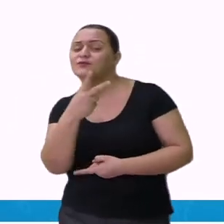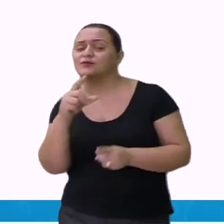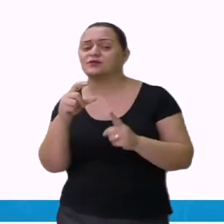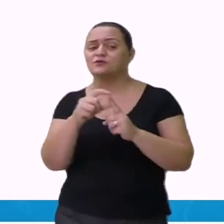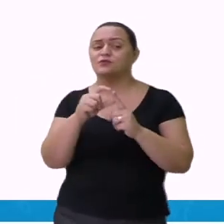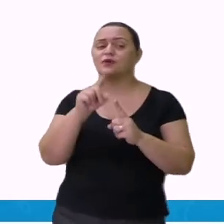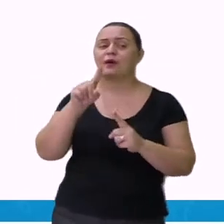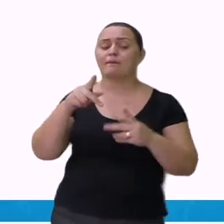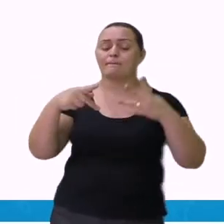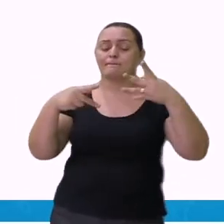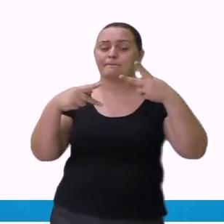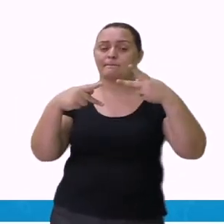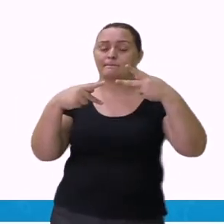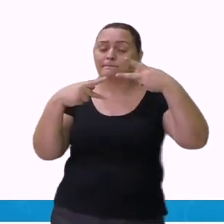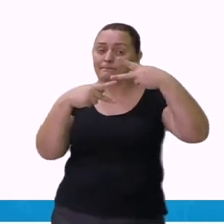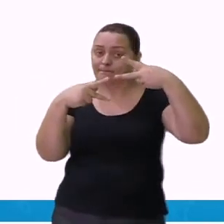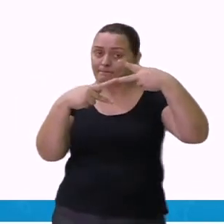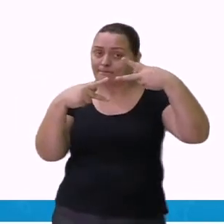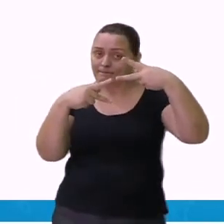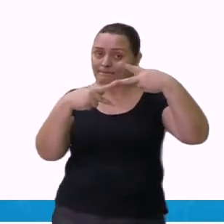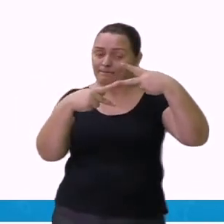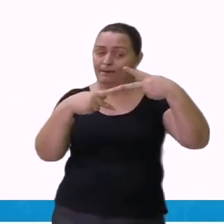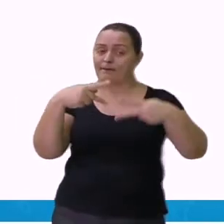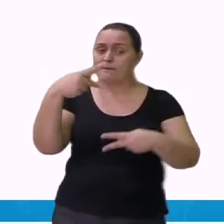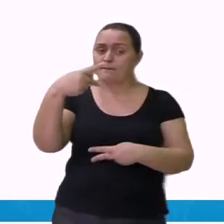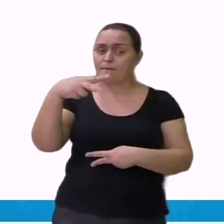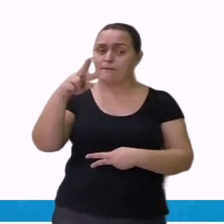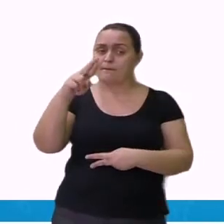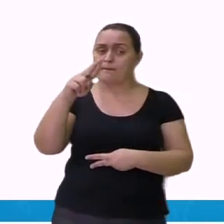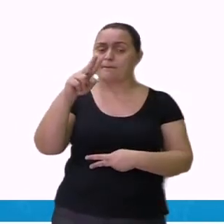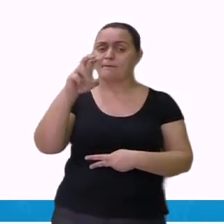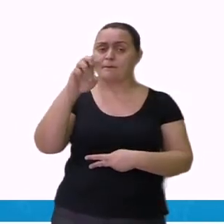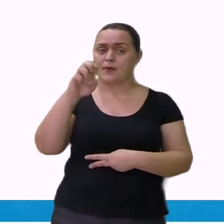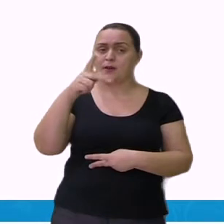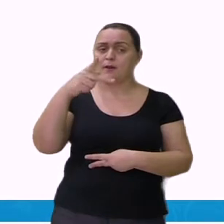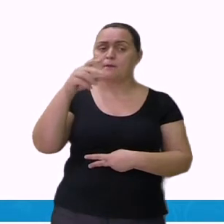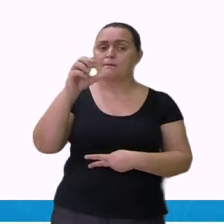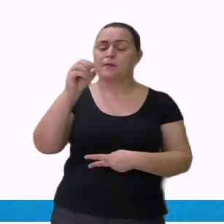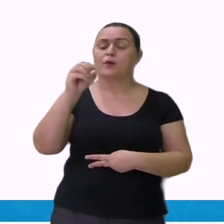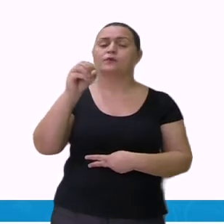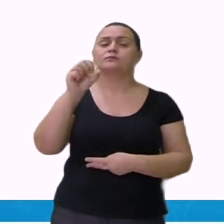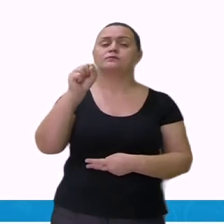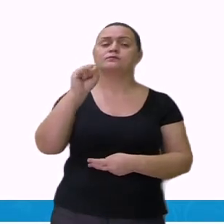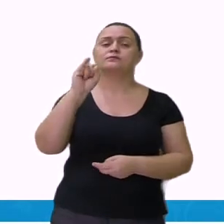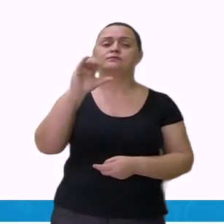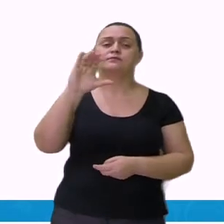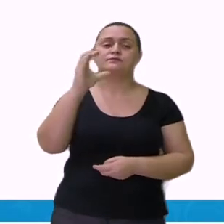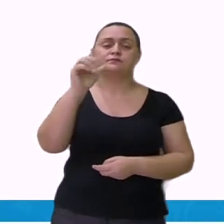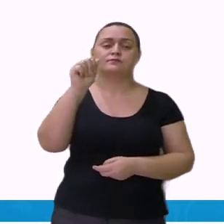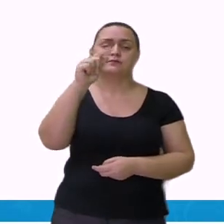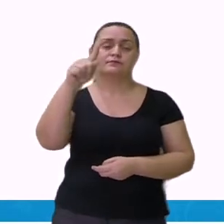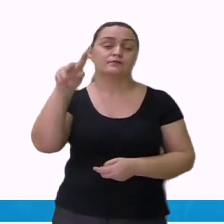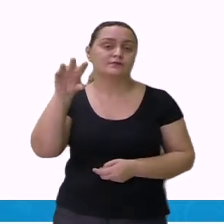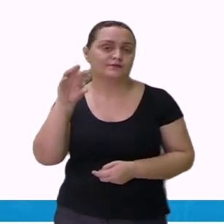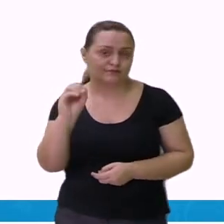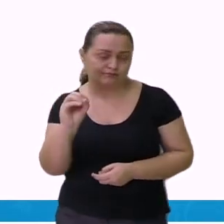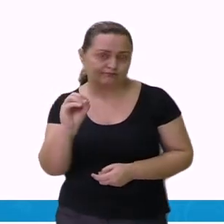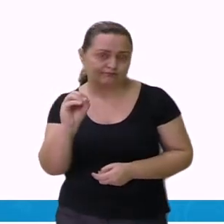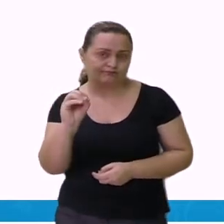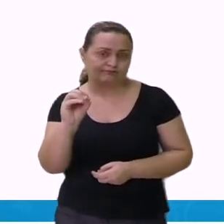preposição? É uma palavra invariável que liga duas